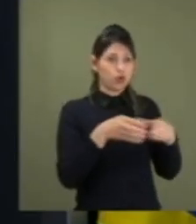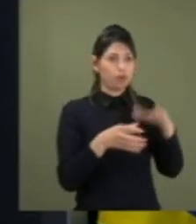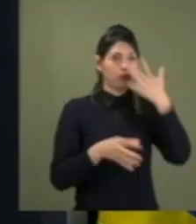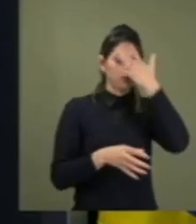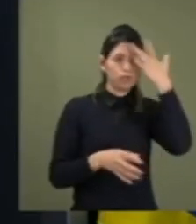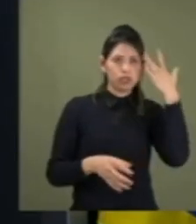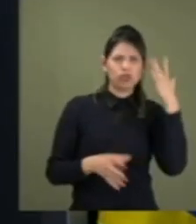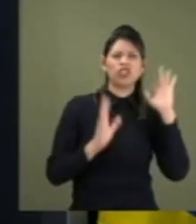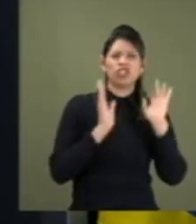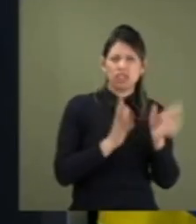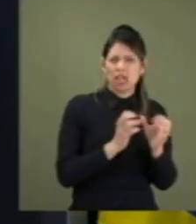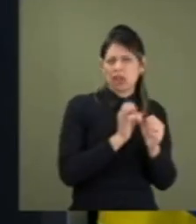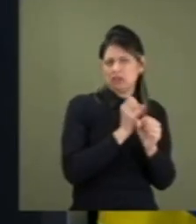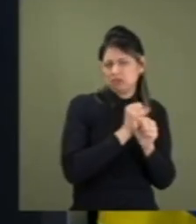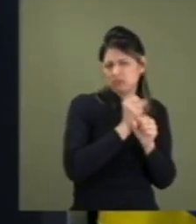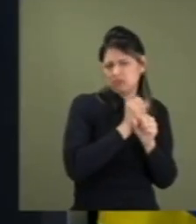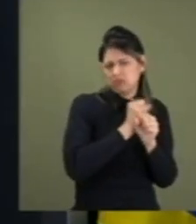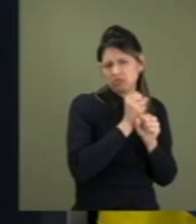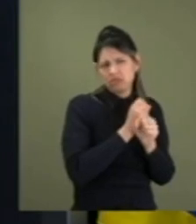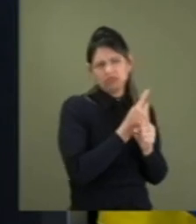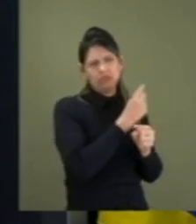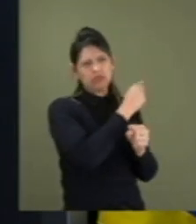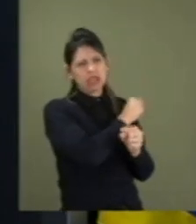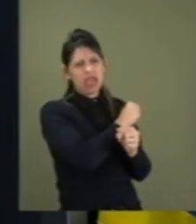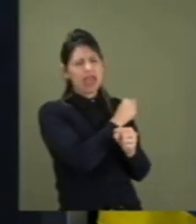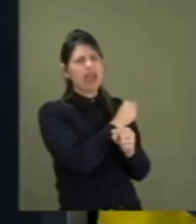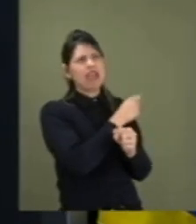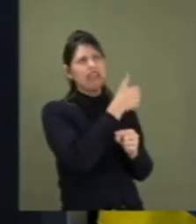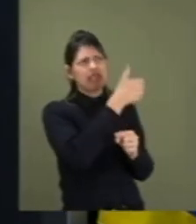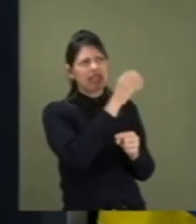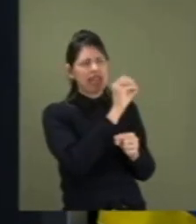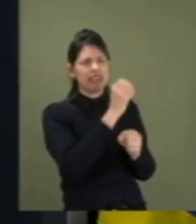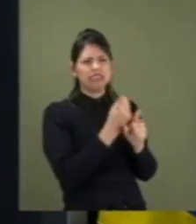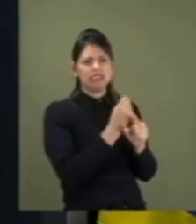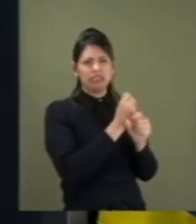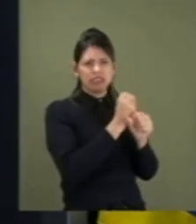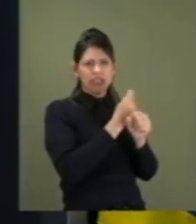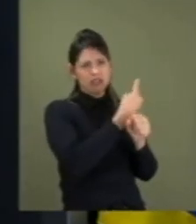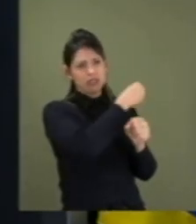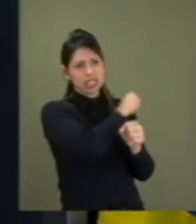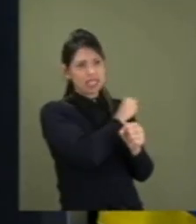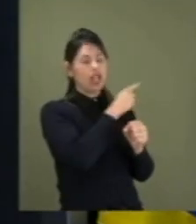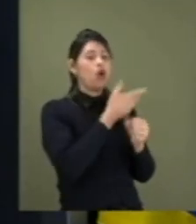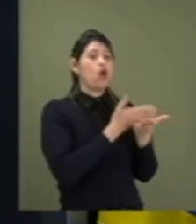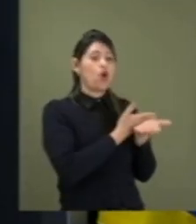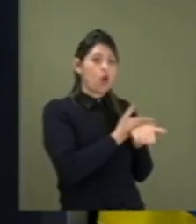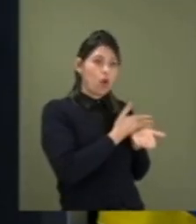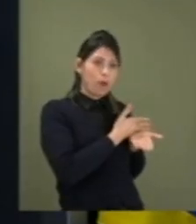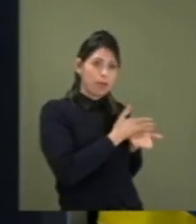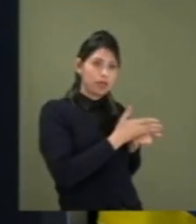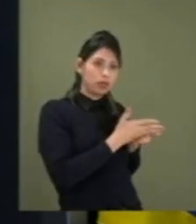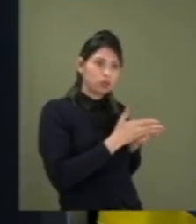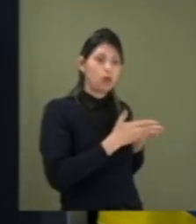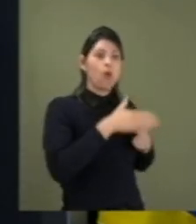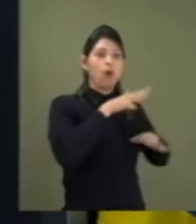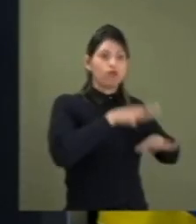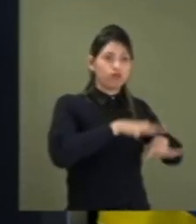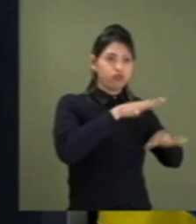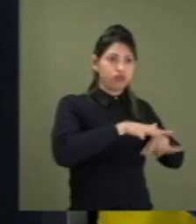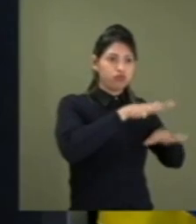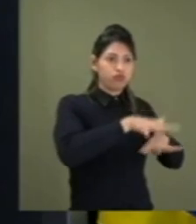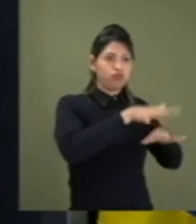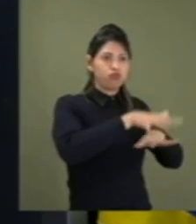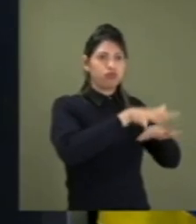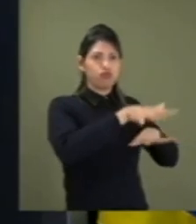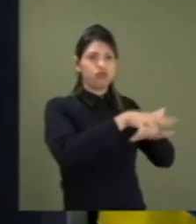atrás, há dez anos, mais ou menos, começou aquele movimento que fez uma limpeza no Brasil muito